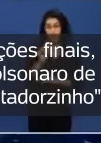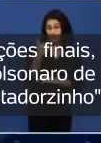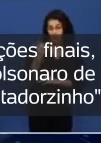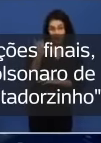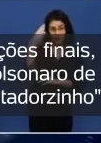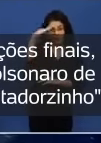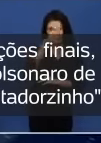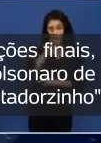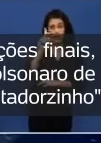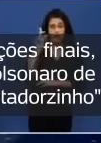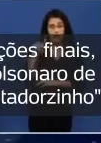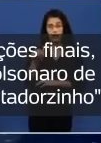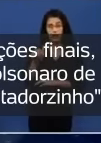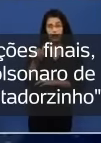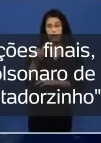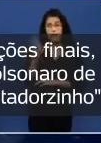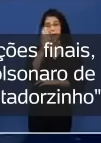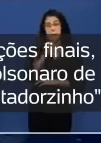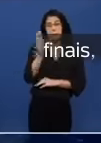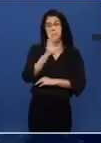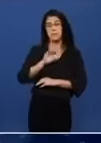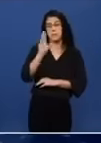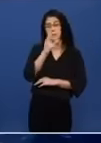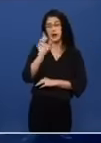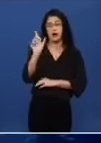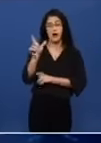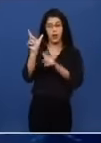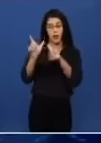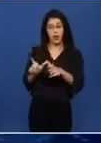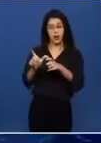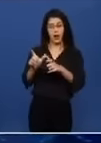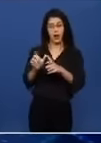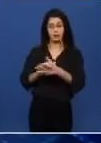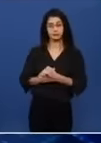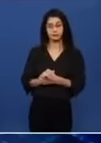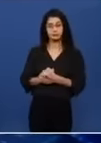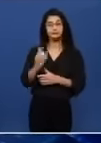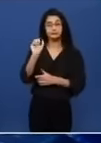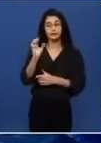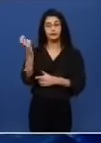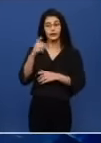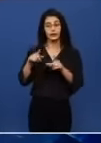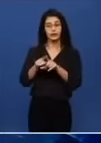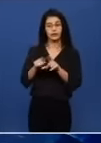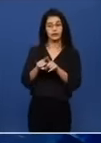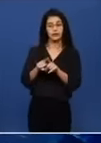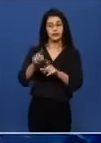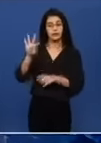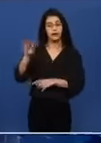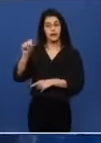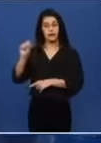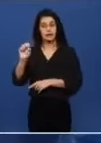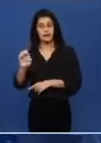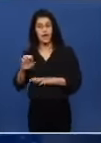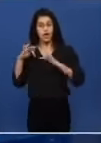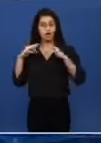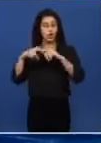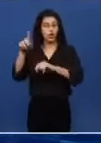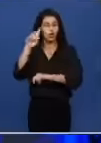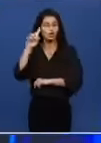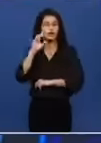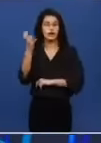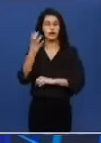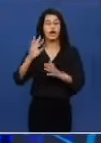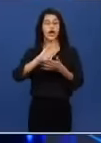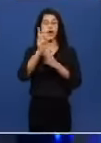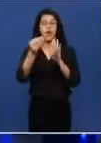ele, que é um pequeno ditadorzinho, que quer ocupar a Suprema Corte. Que quer ocupar a Suprema Corte, diz todo santo dia que